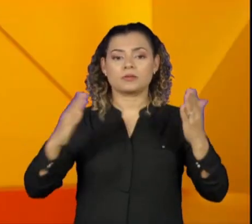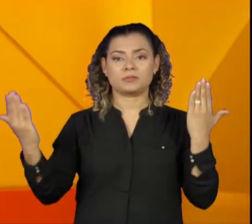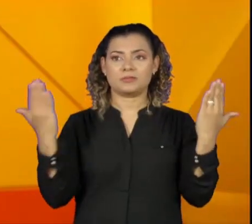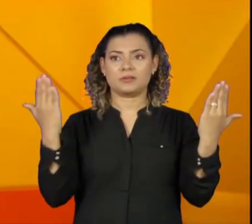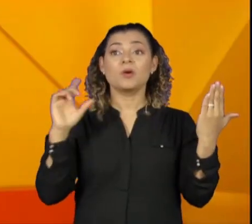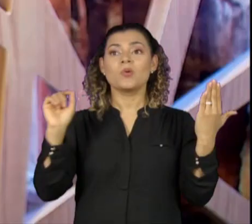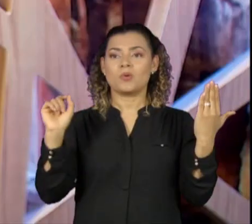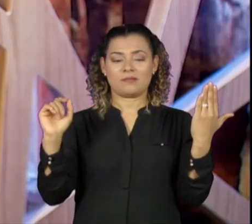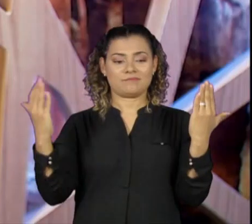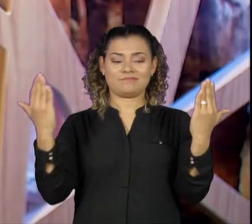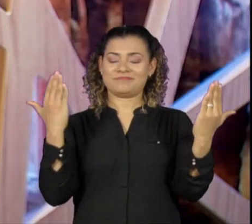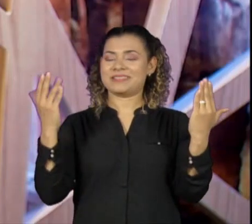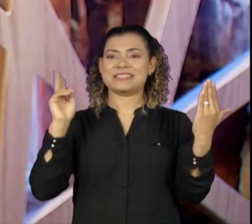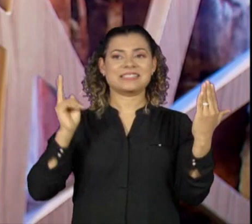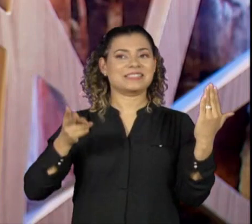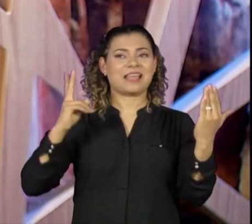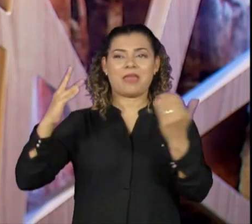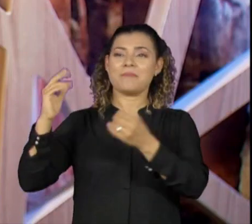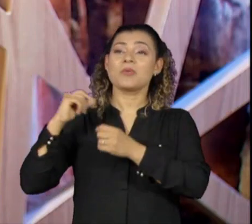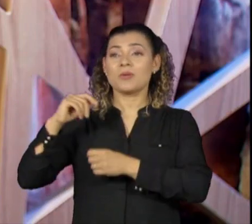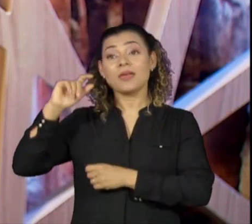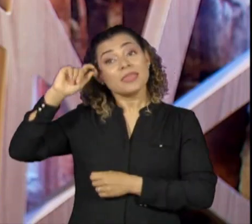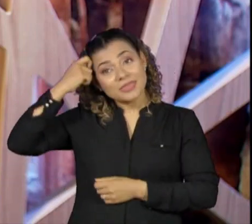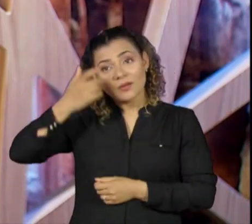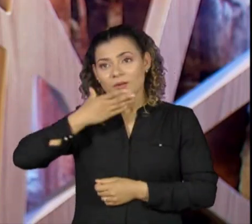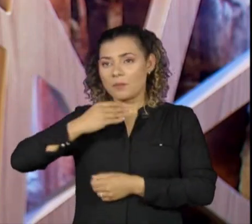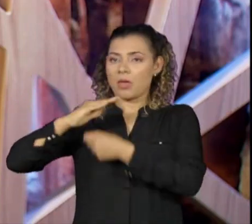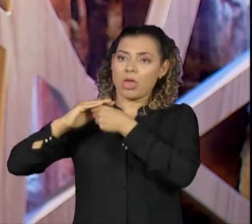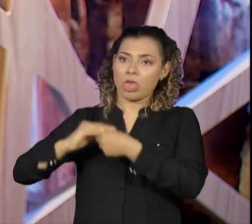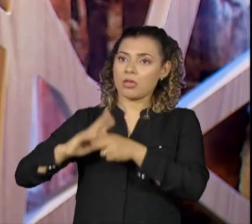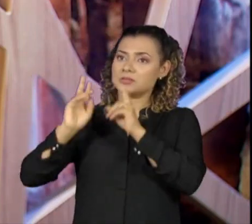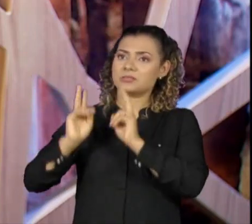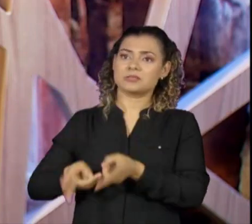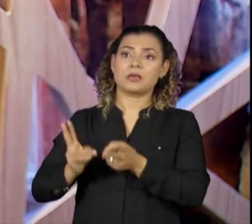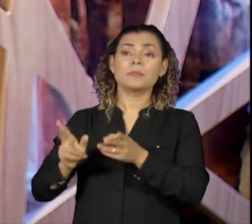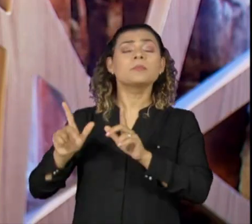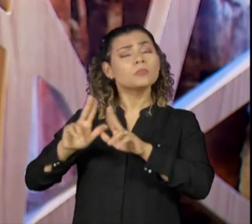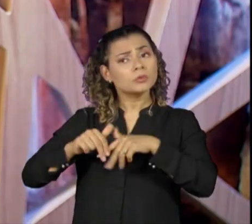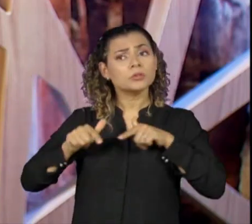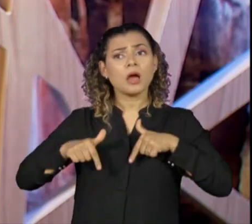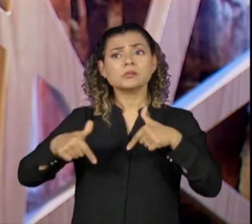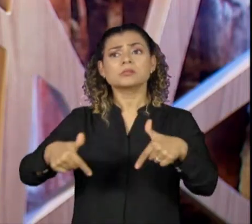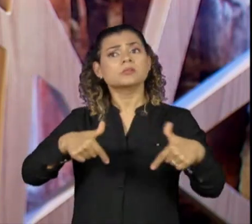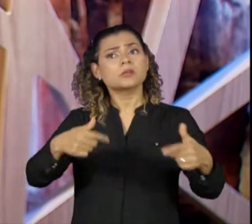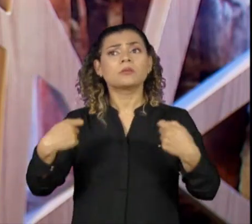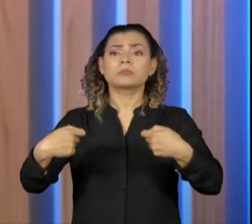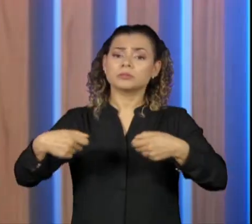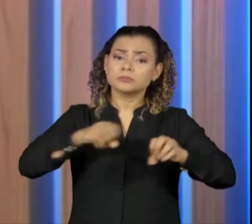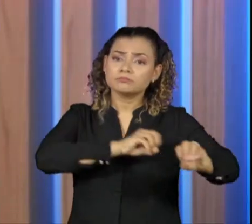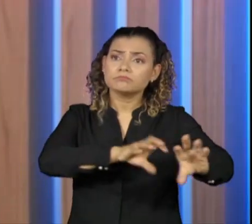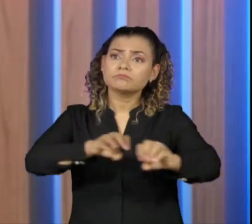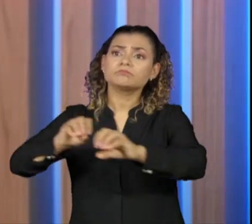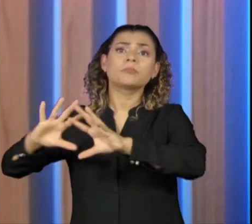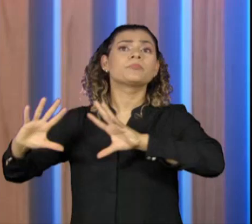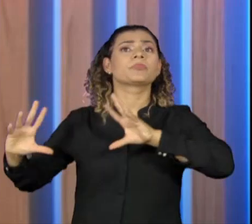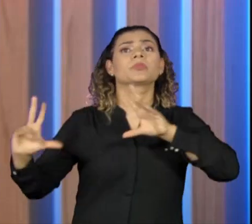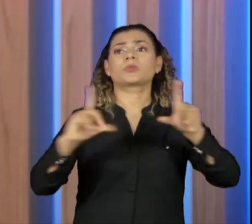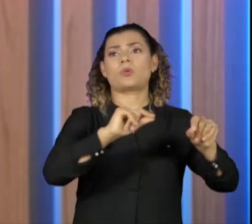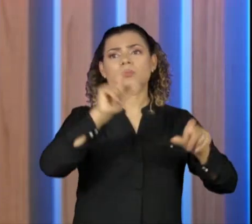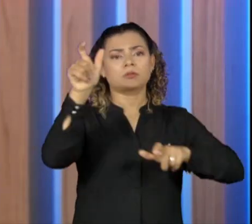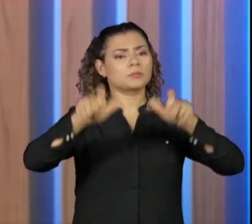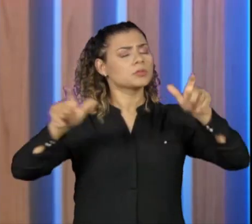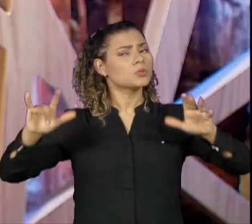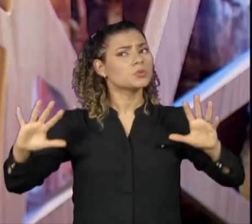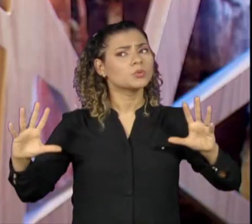negra. Então, é fundamental que tenham ações nesse sentido, e que todos e todas se coloquem